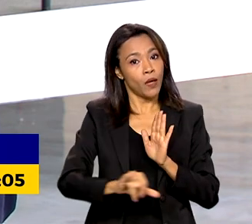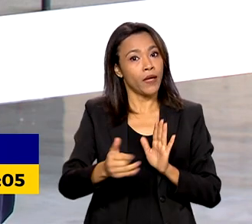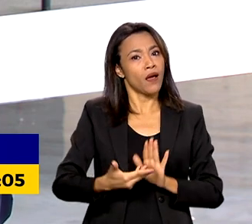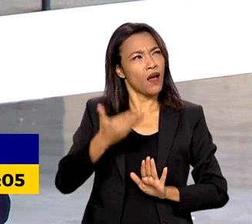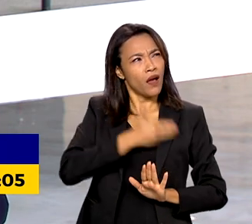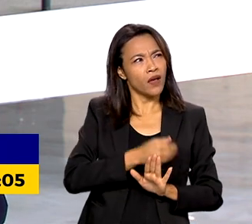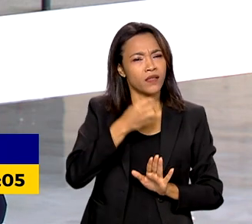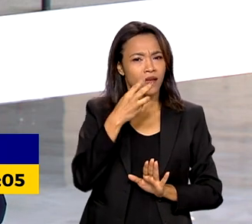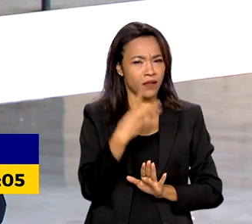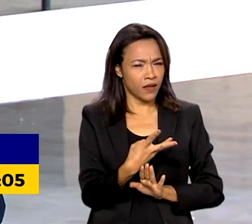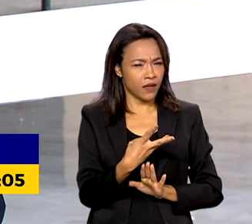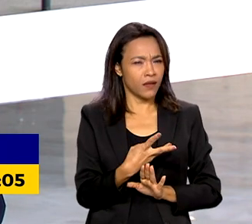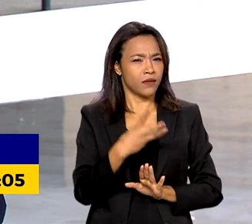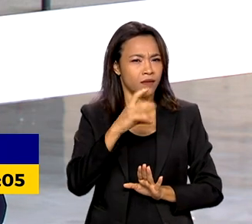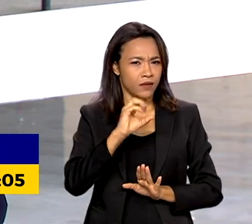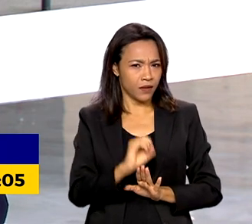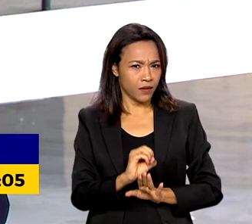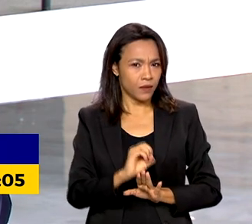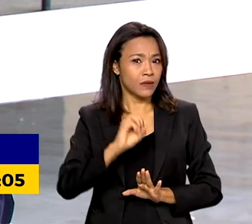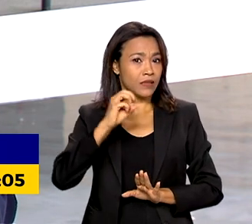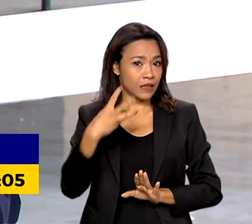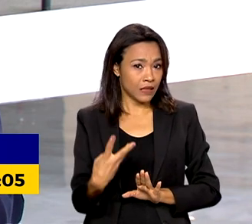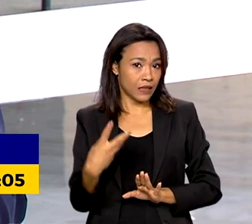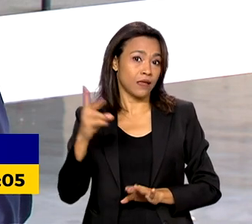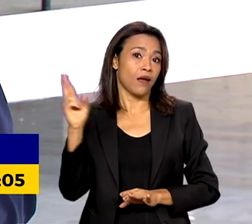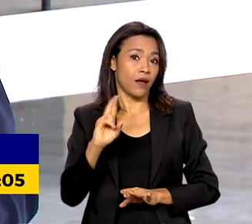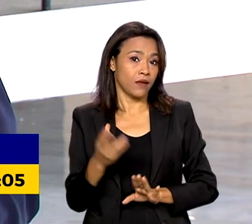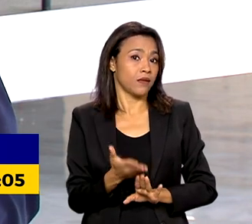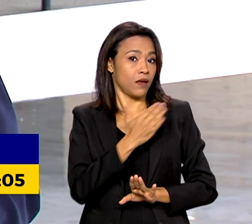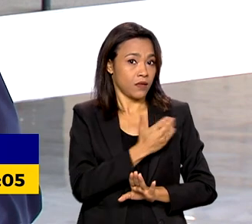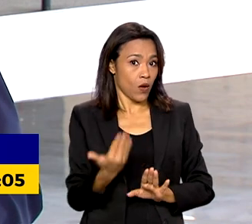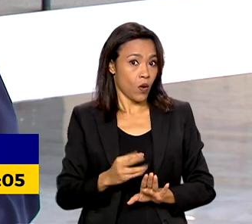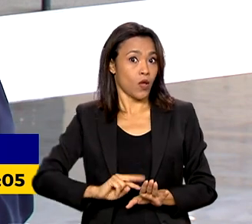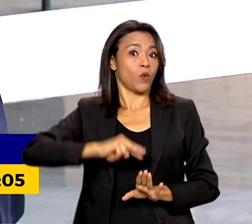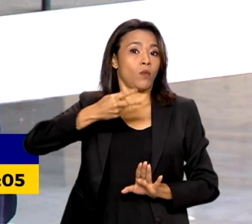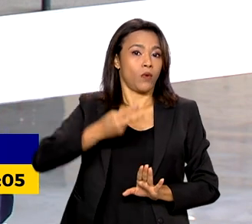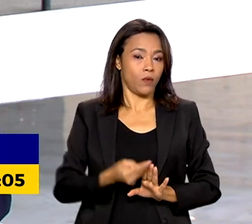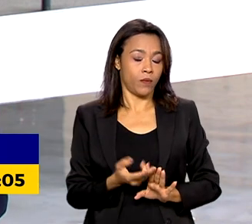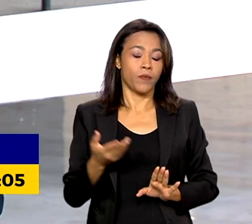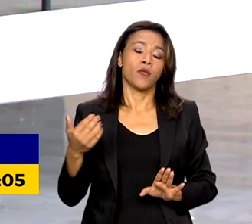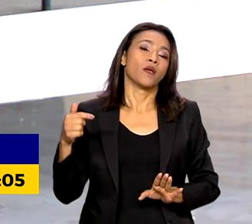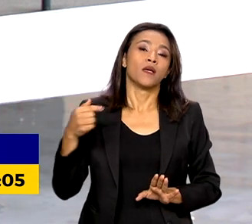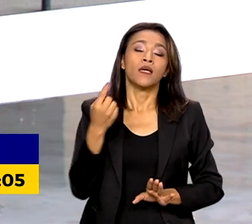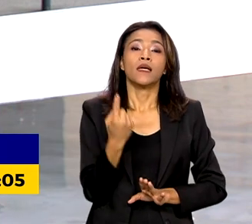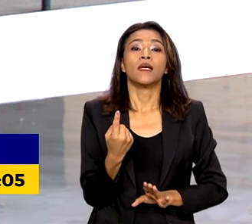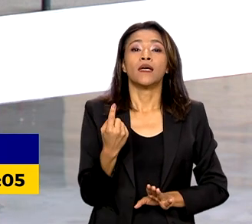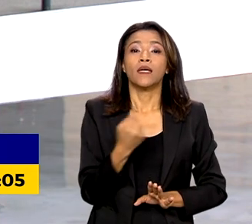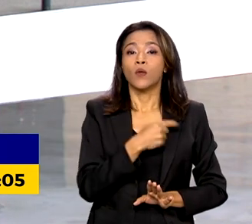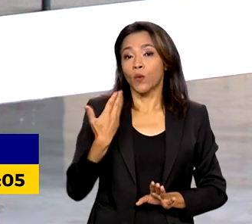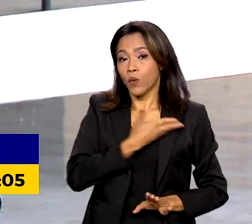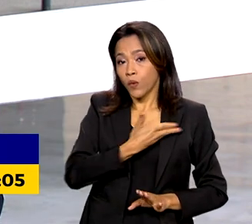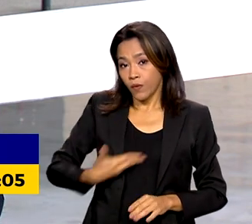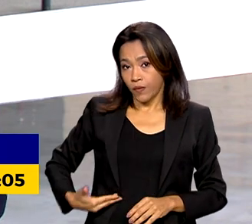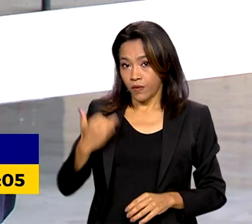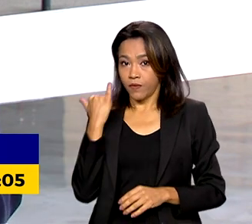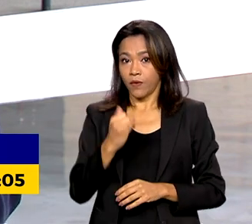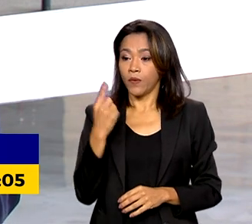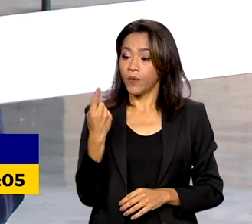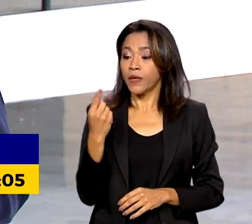de R$ 303. E segundo o governo, a regra permite que cerca de 15 milhões de pessoas